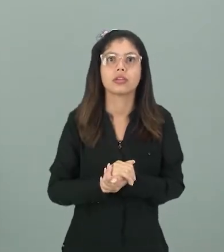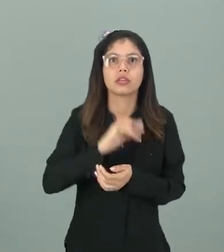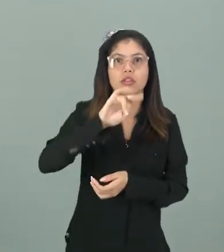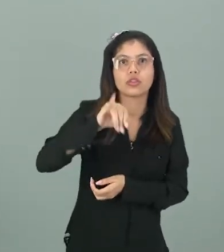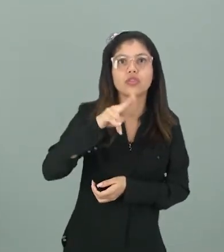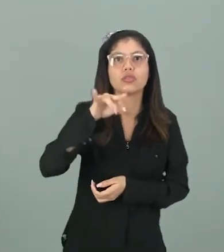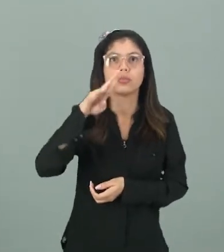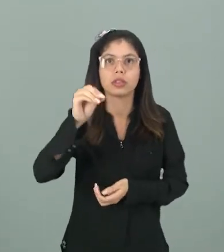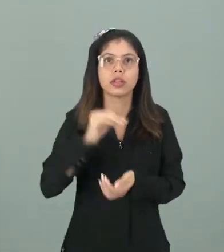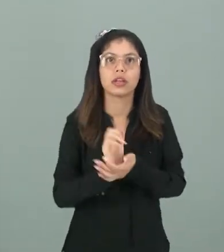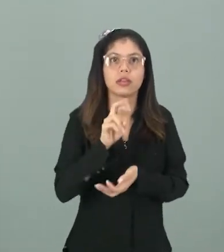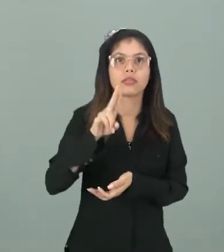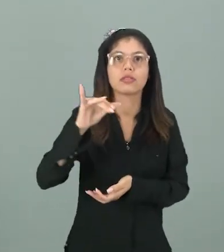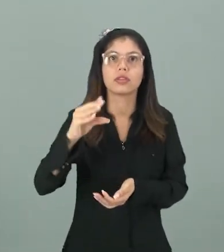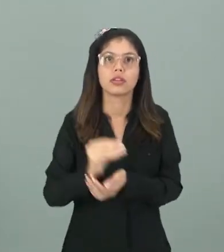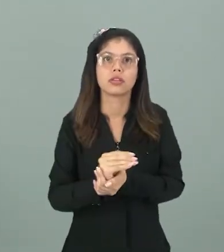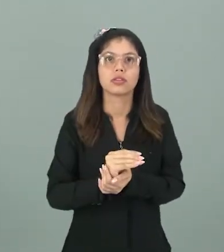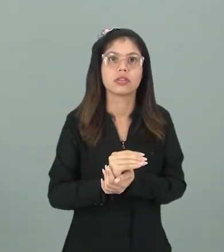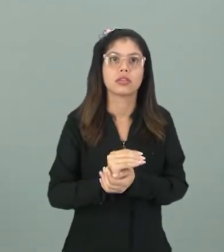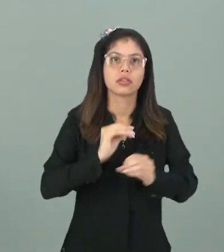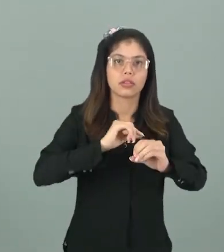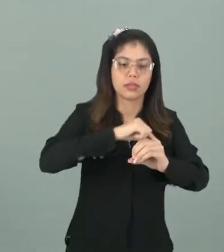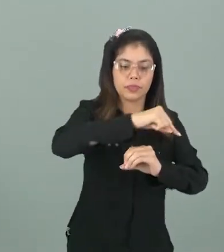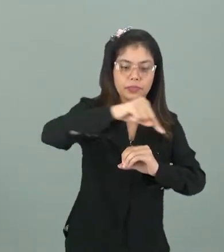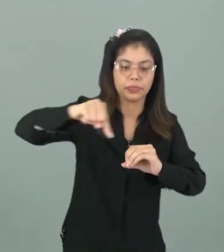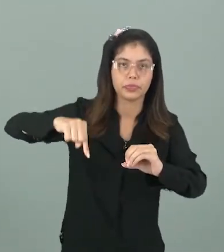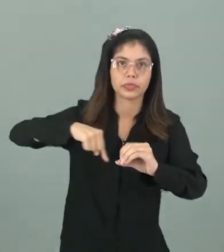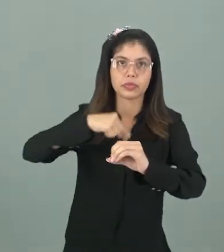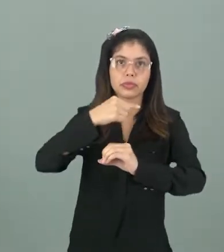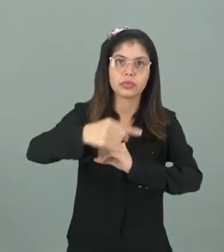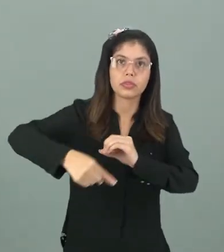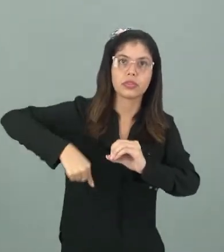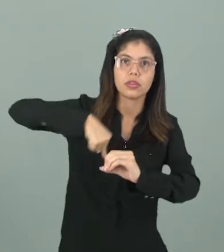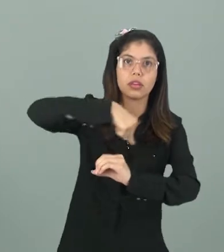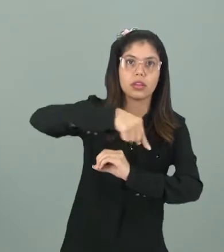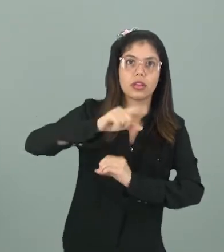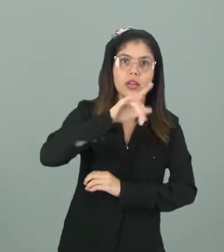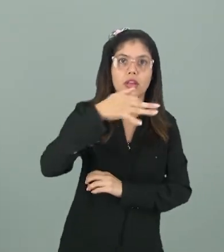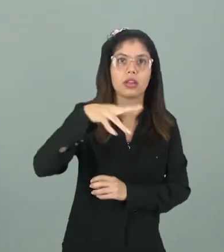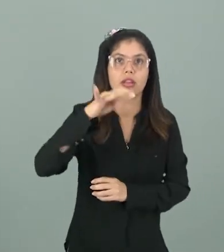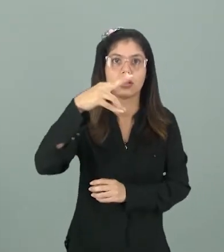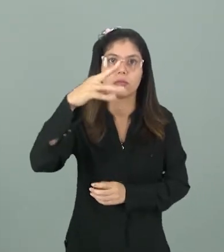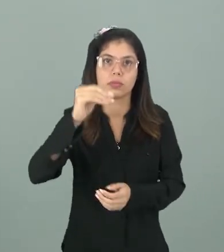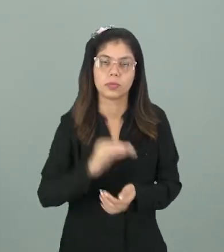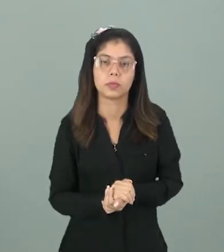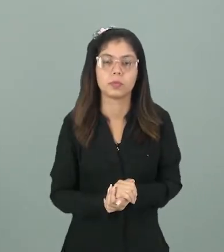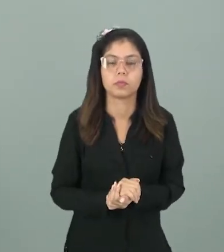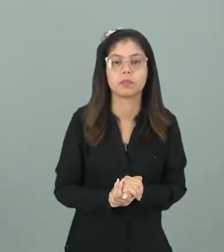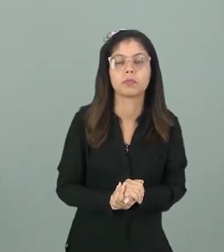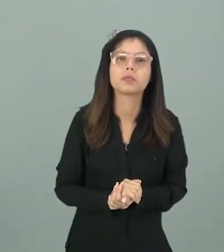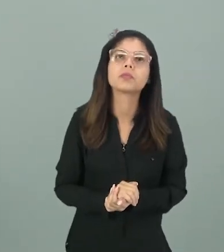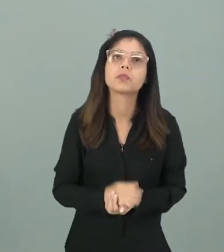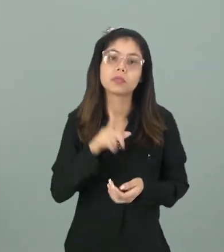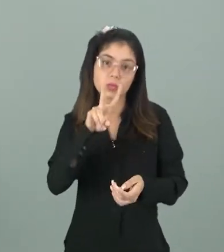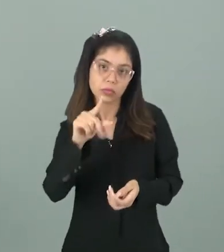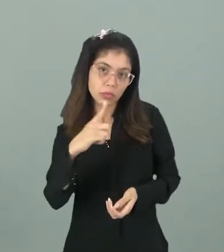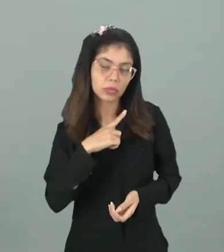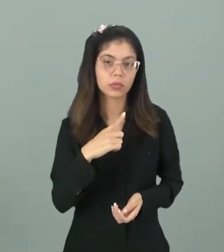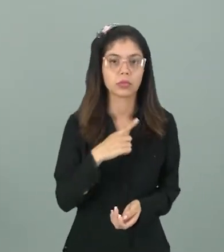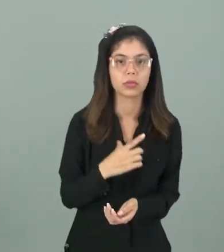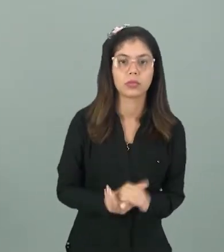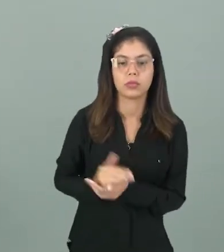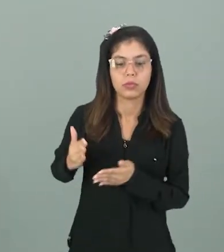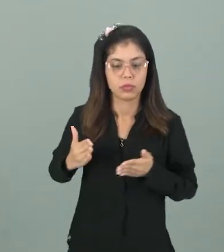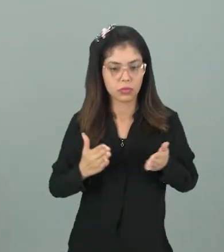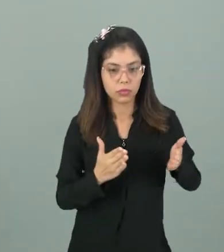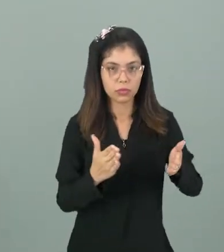Saturno, Urano e Netuno. Todos eles vão ter uma certa órbita elíptica, ou seja, eles vão ter um certo